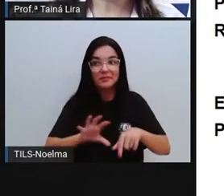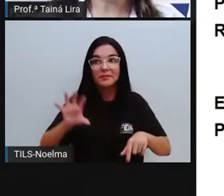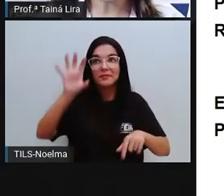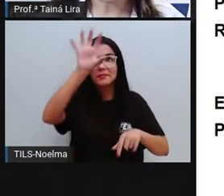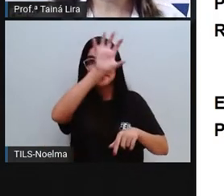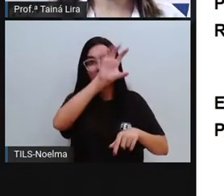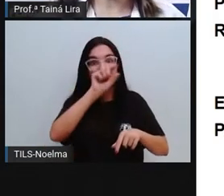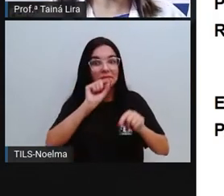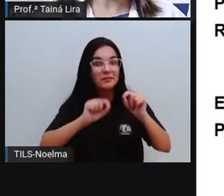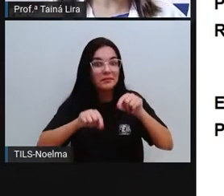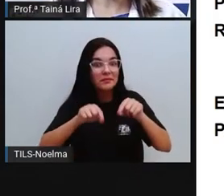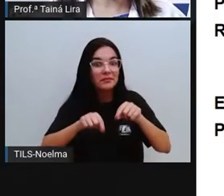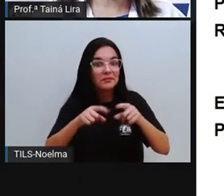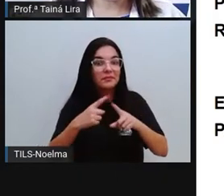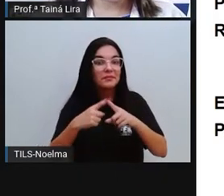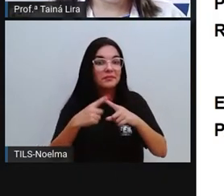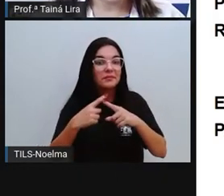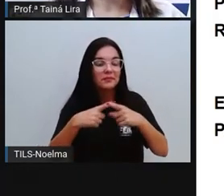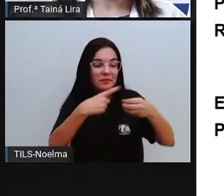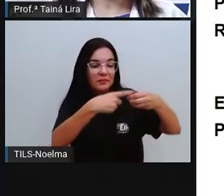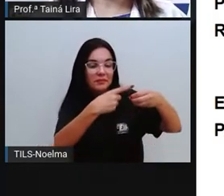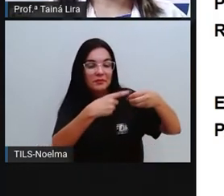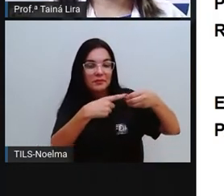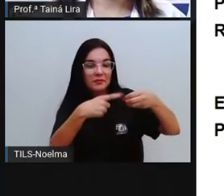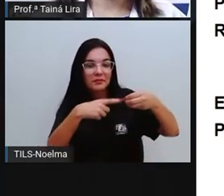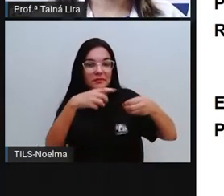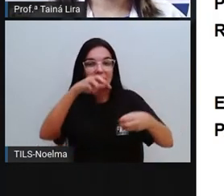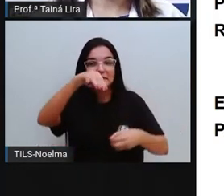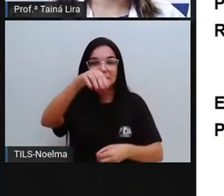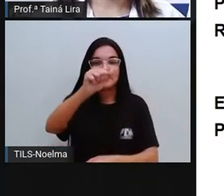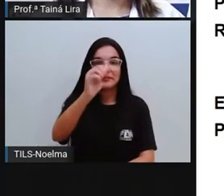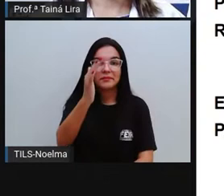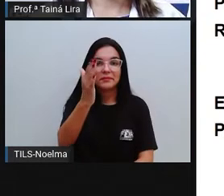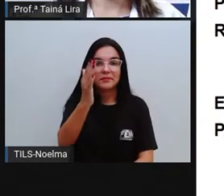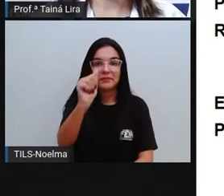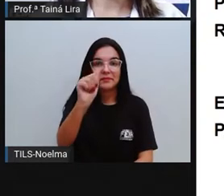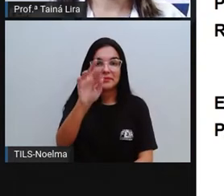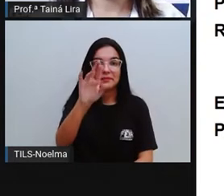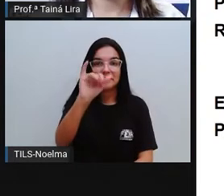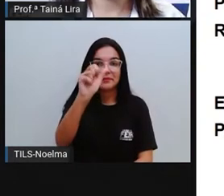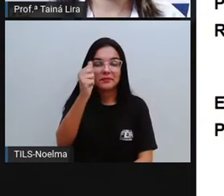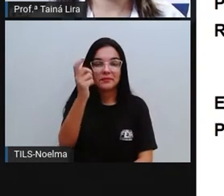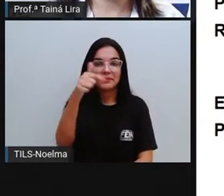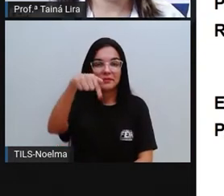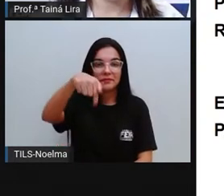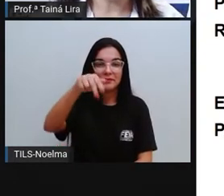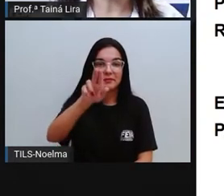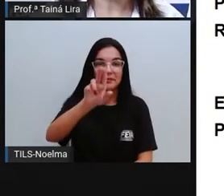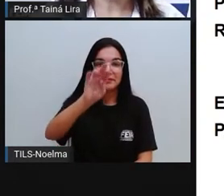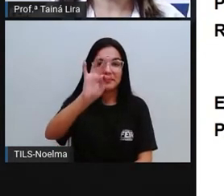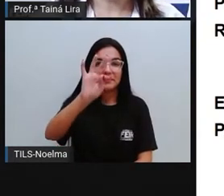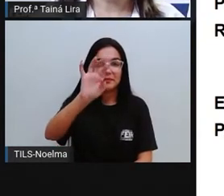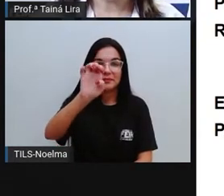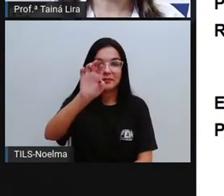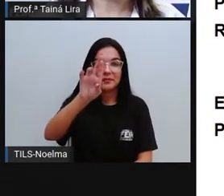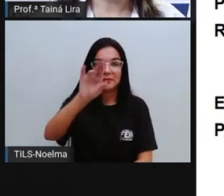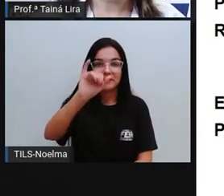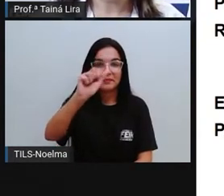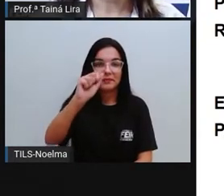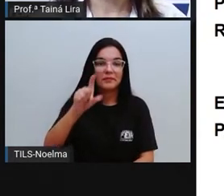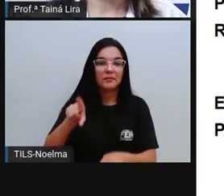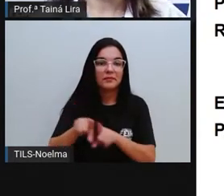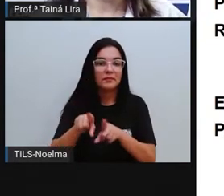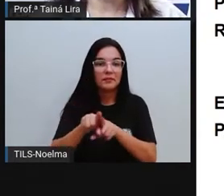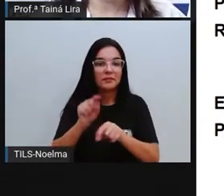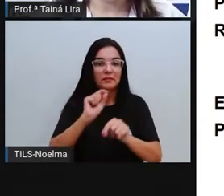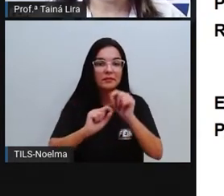de Maria Quitéria, e, inclusive, houve até, é, uma batalha aí, né, um confronto,